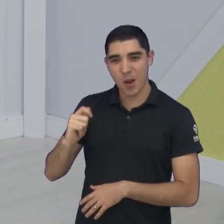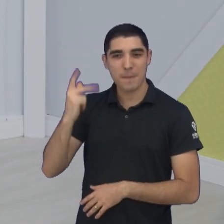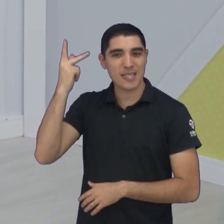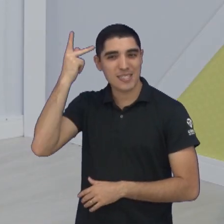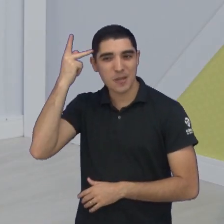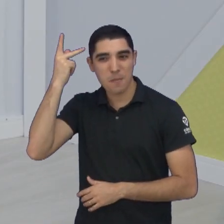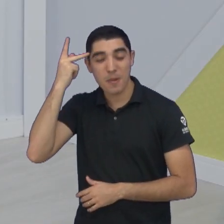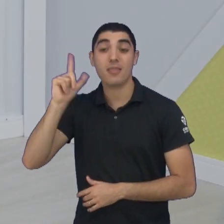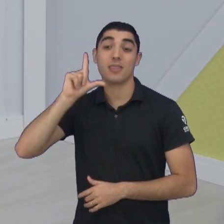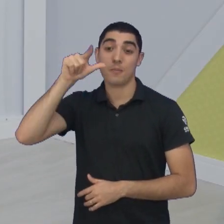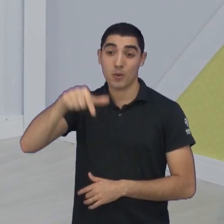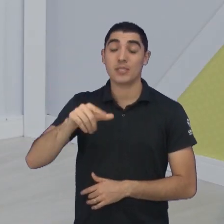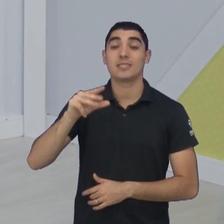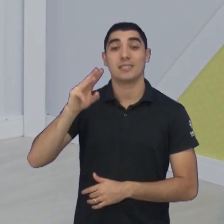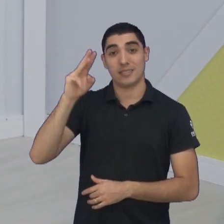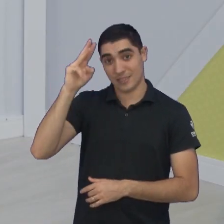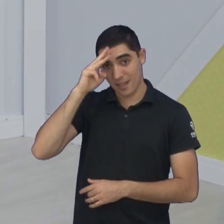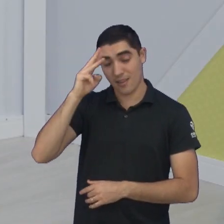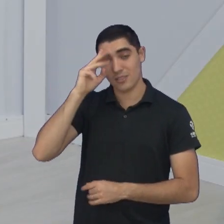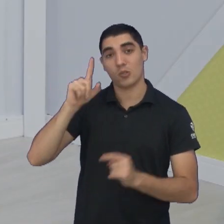-feira na LBF contra a equipe do Campinas, tá certo?